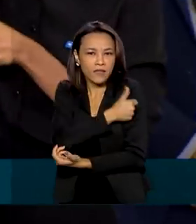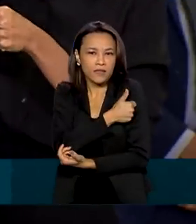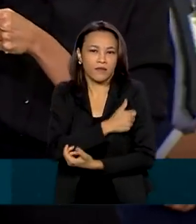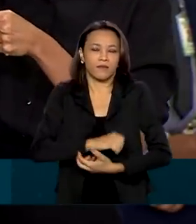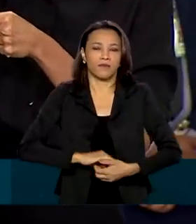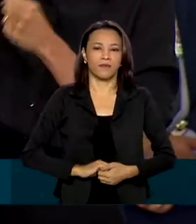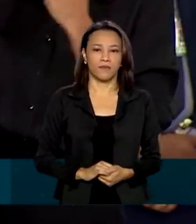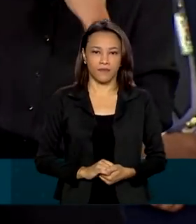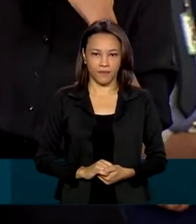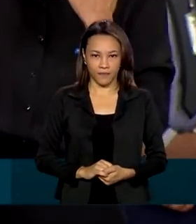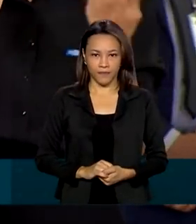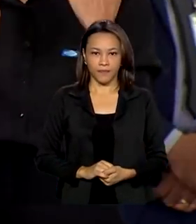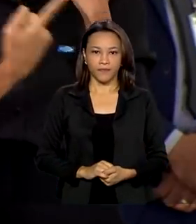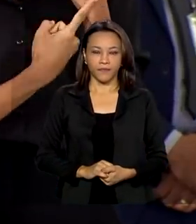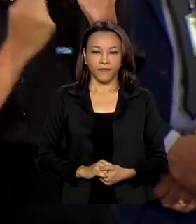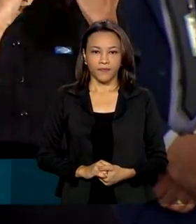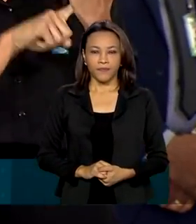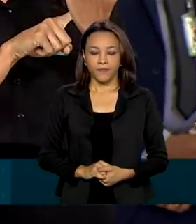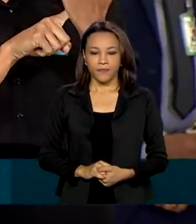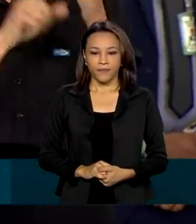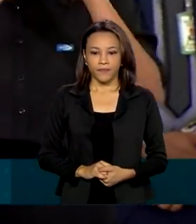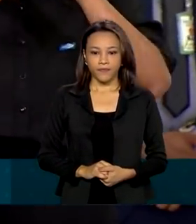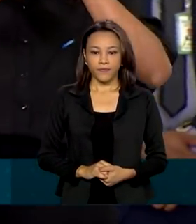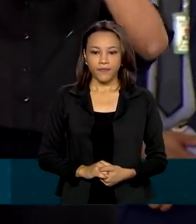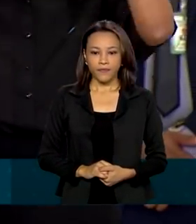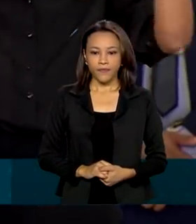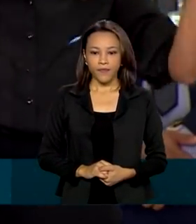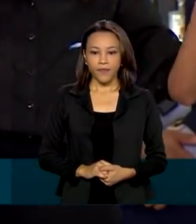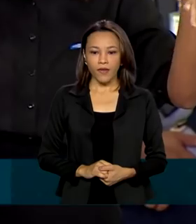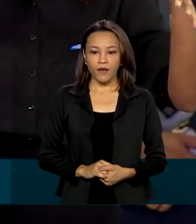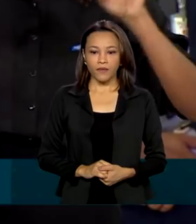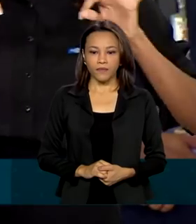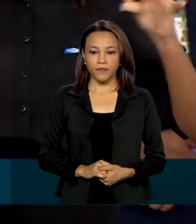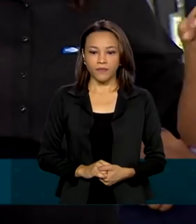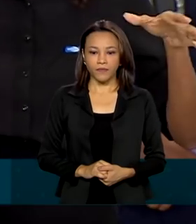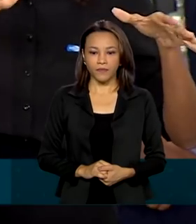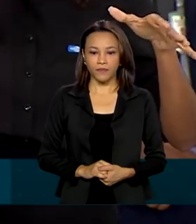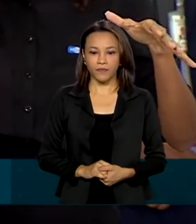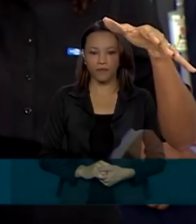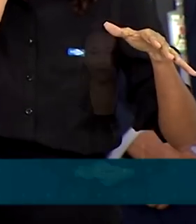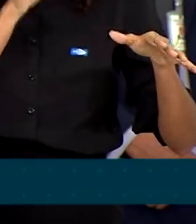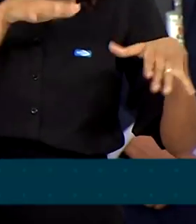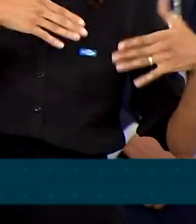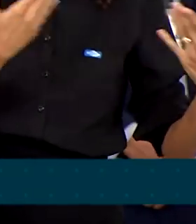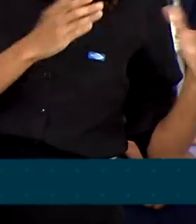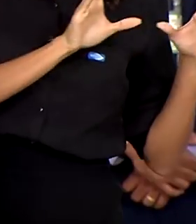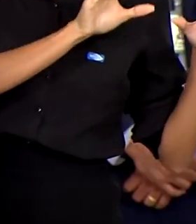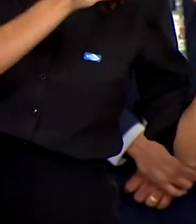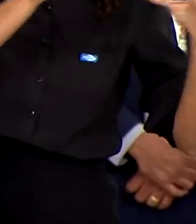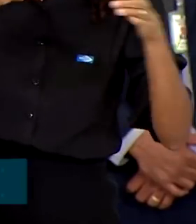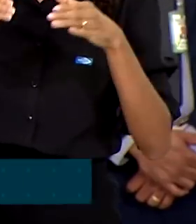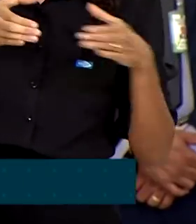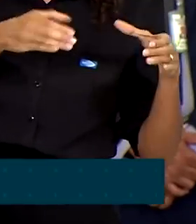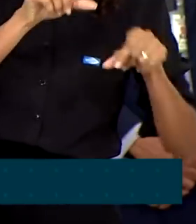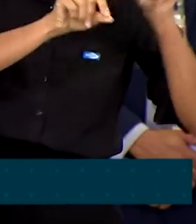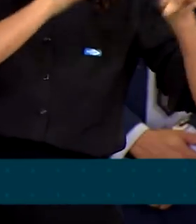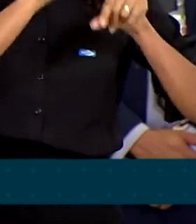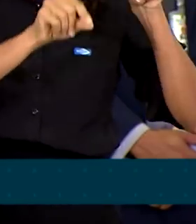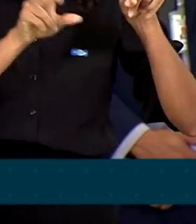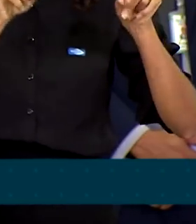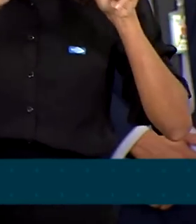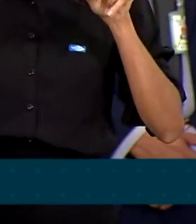plano que vai pegar toda a execução, desde a definição de grupos, como foi apresentado,